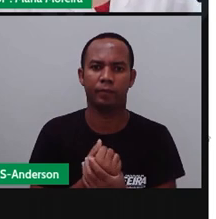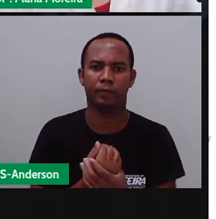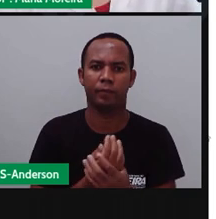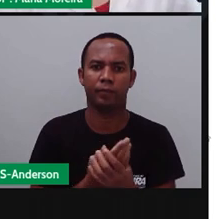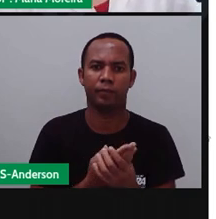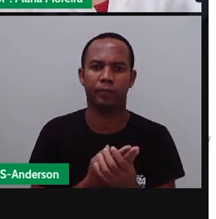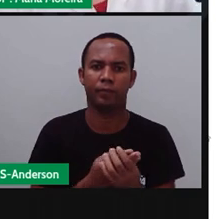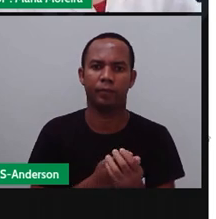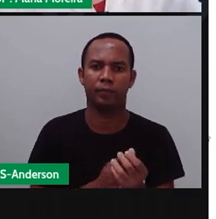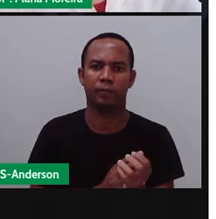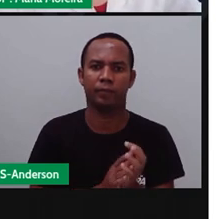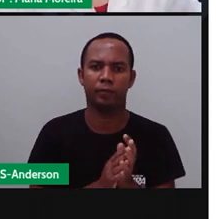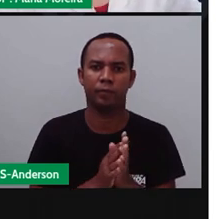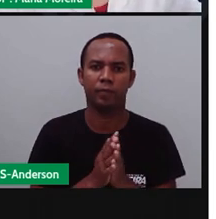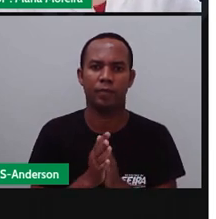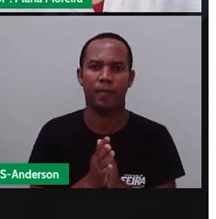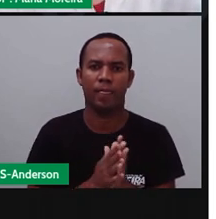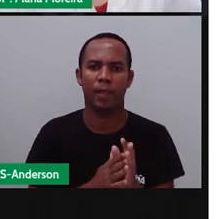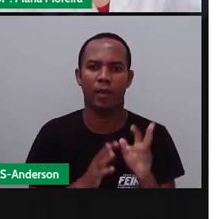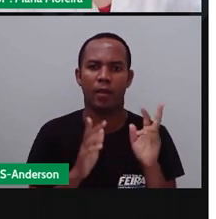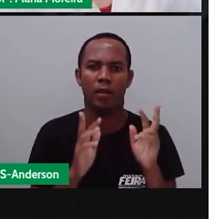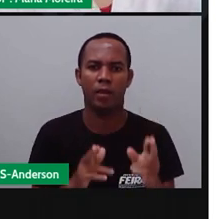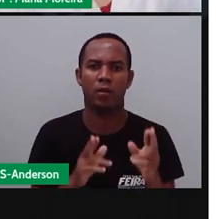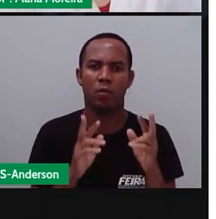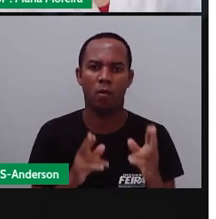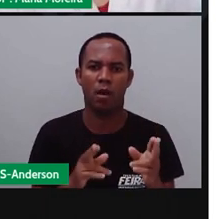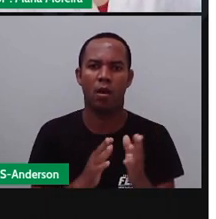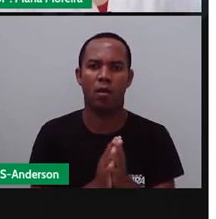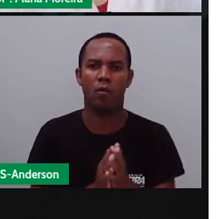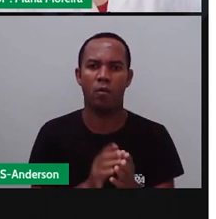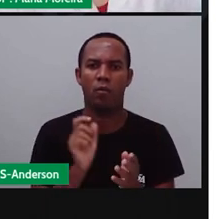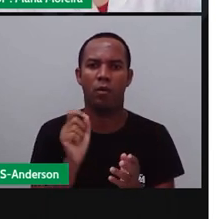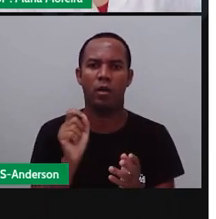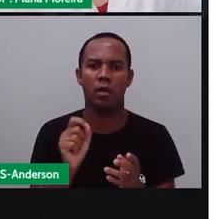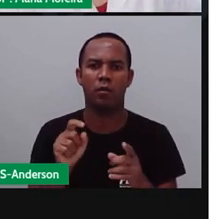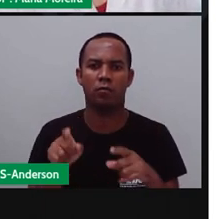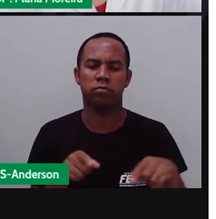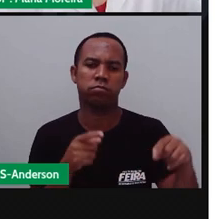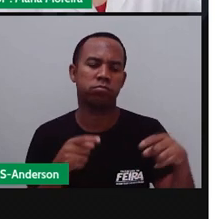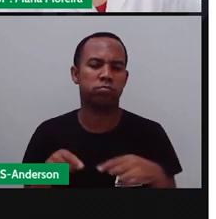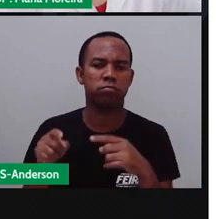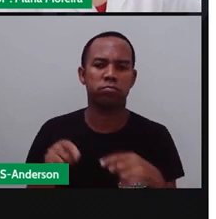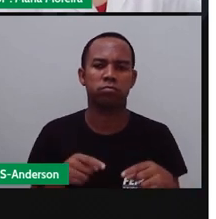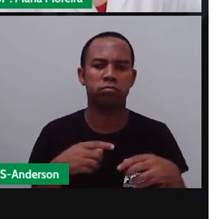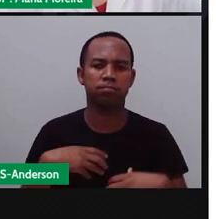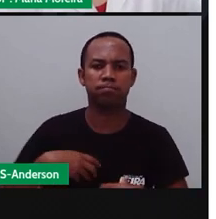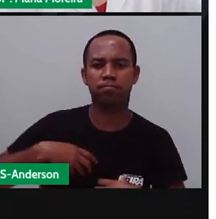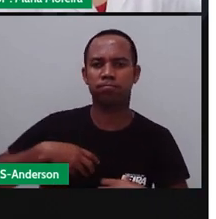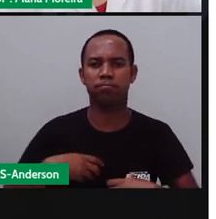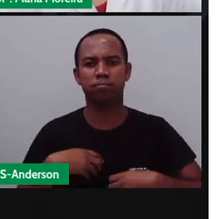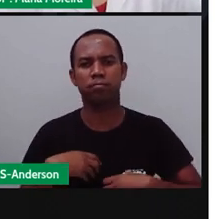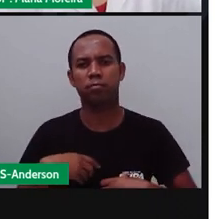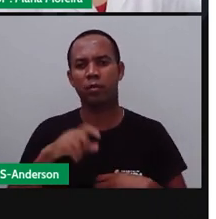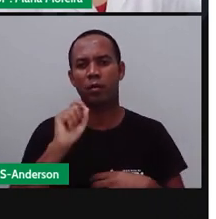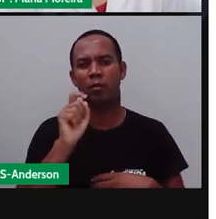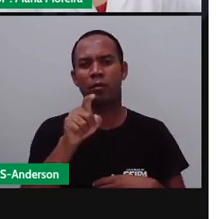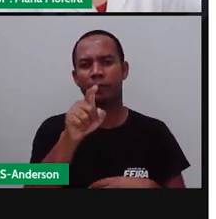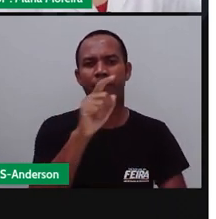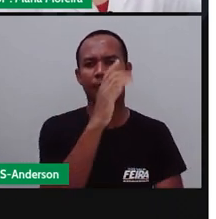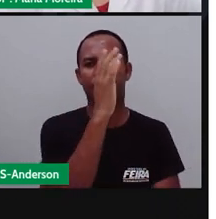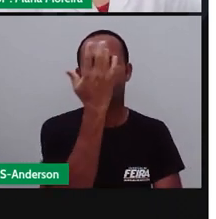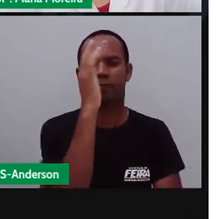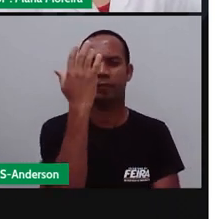Bom, sua tradição está relacionada ao rito de reverenciar o quê? As árvores após a